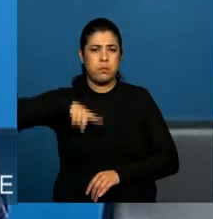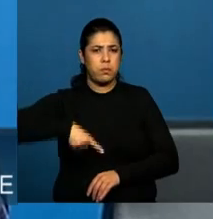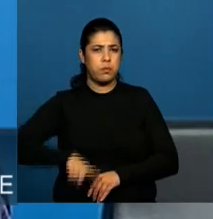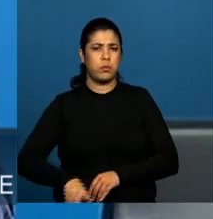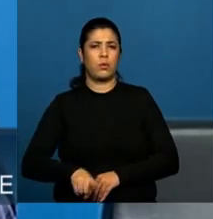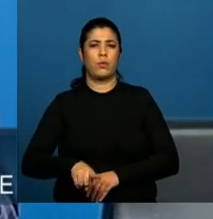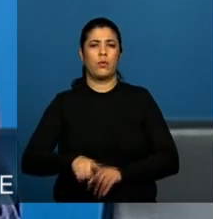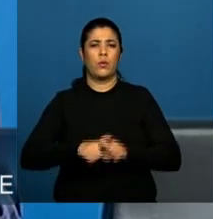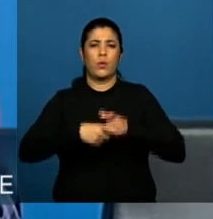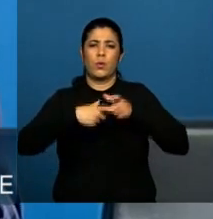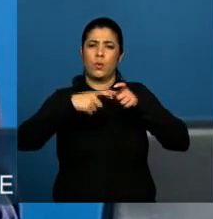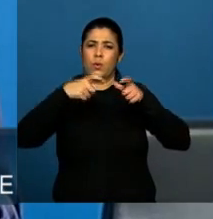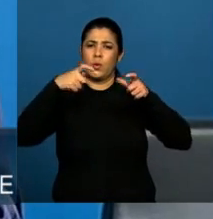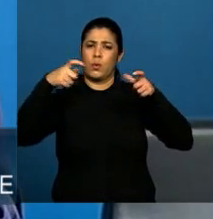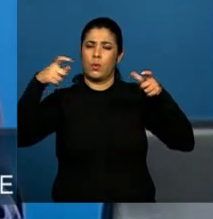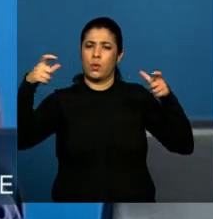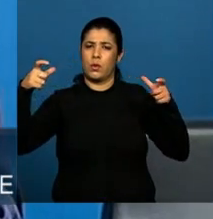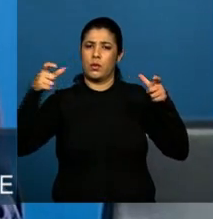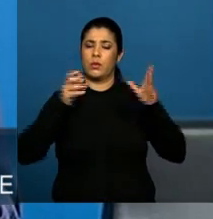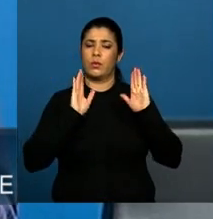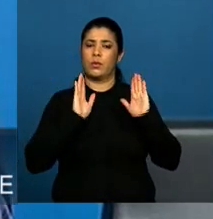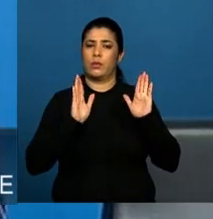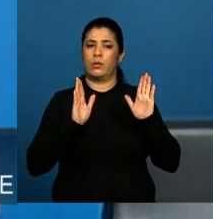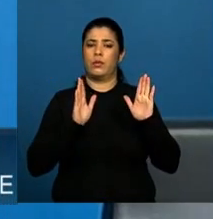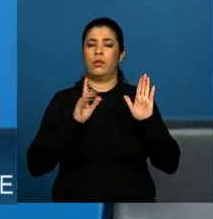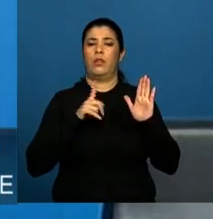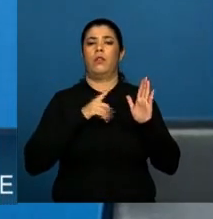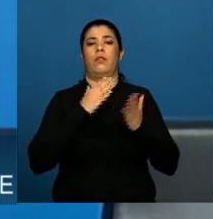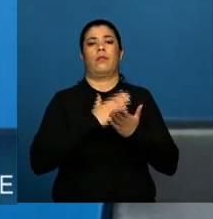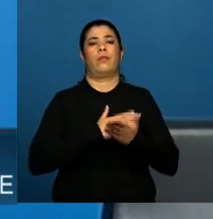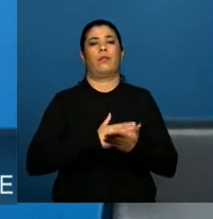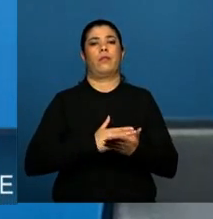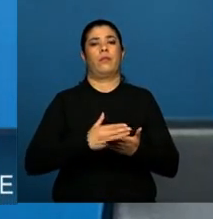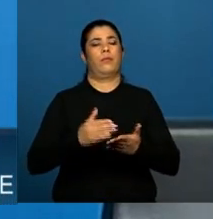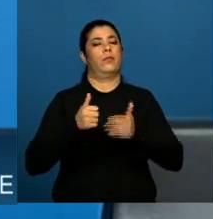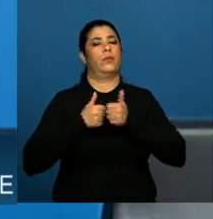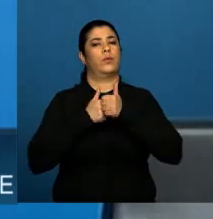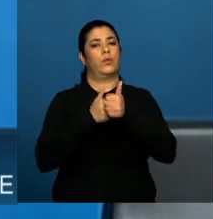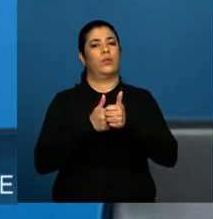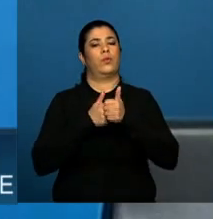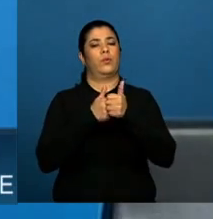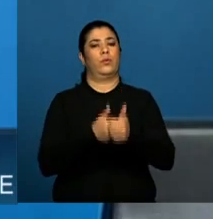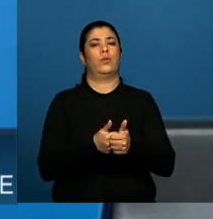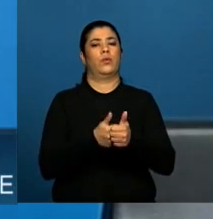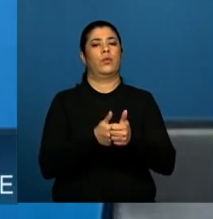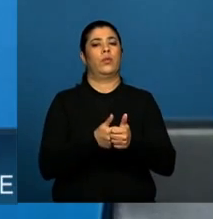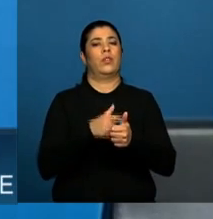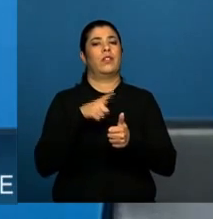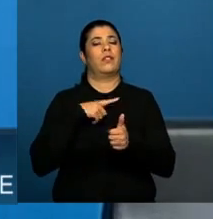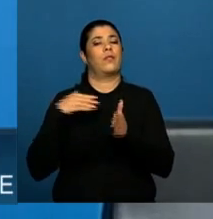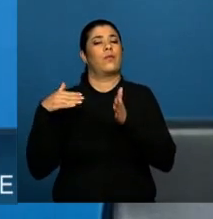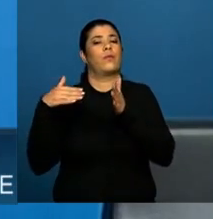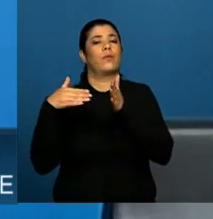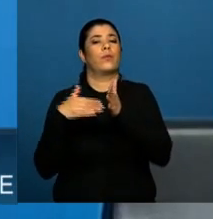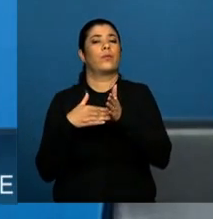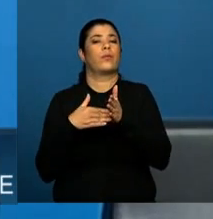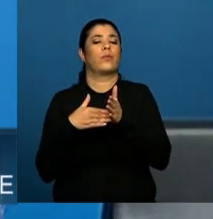vem necessariamente acompanhada dos limites